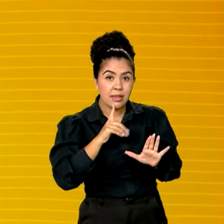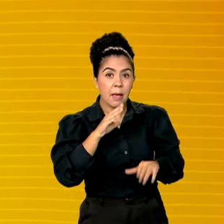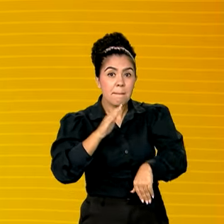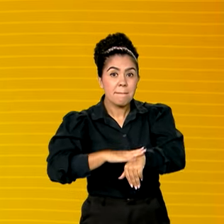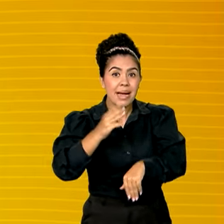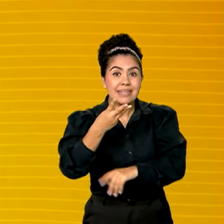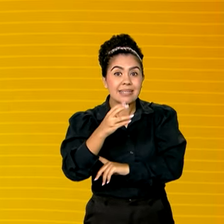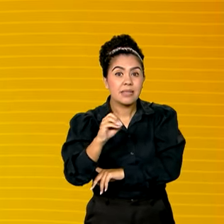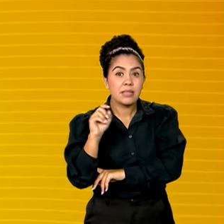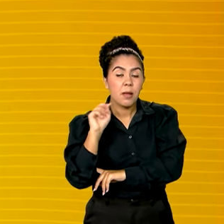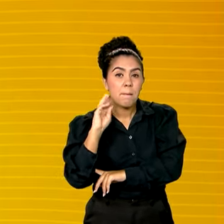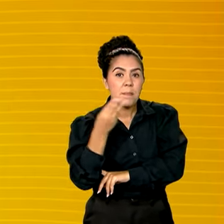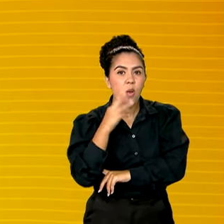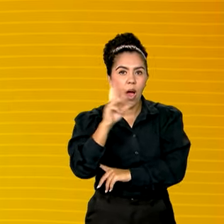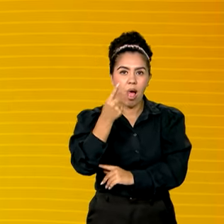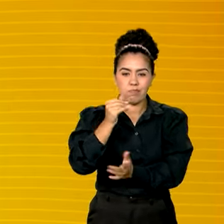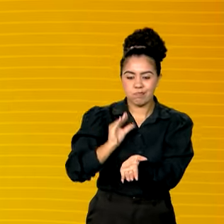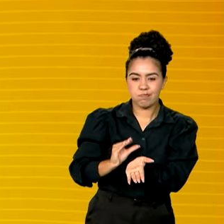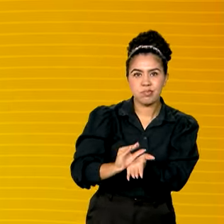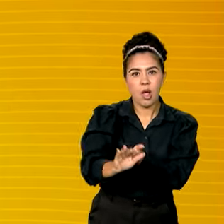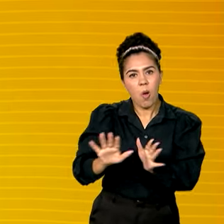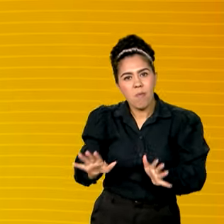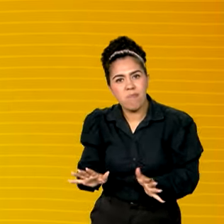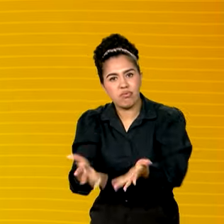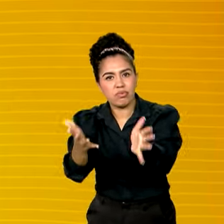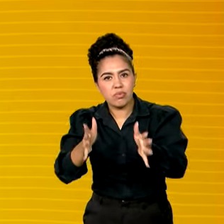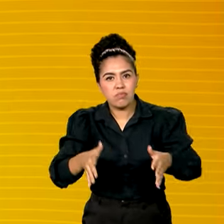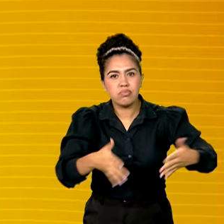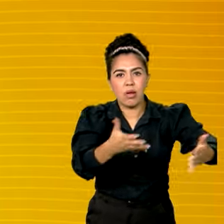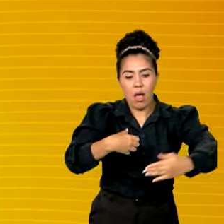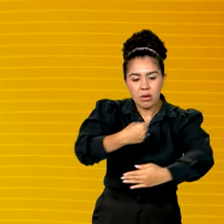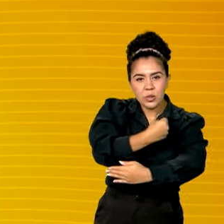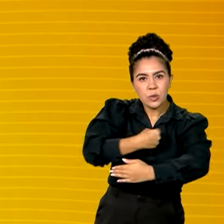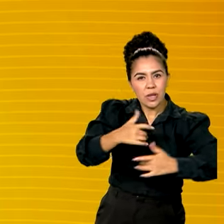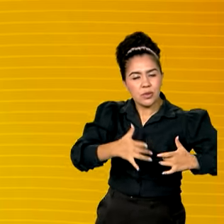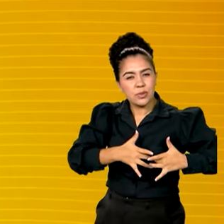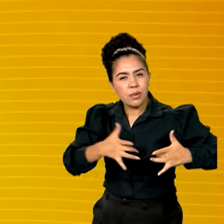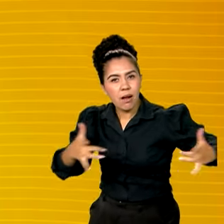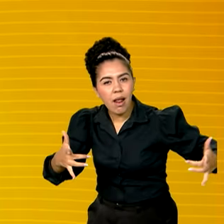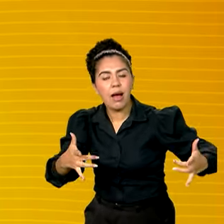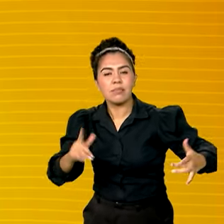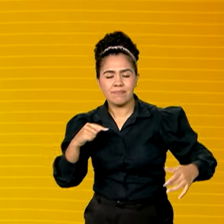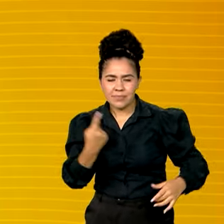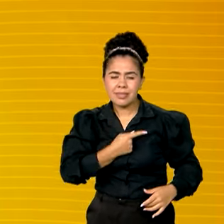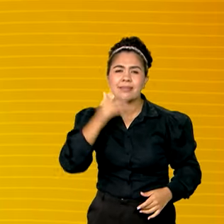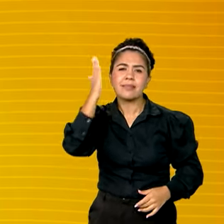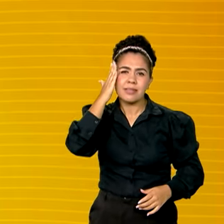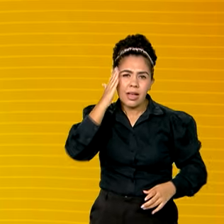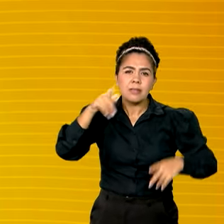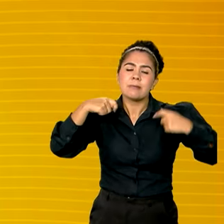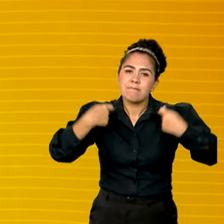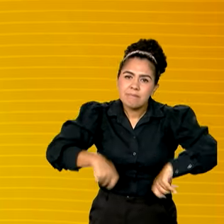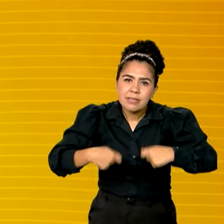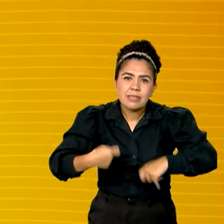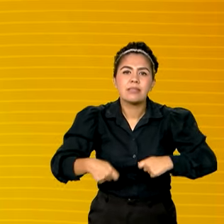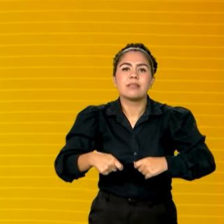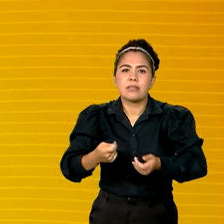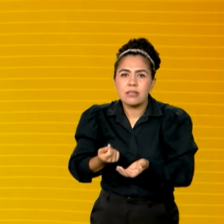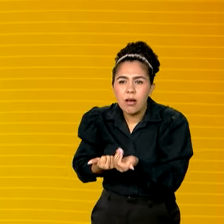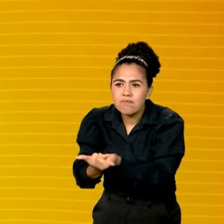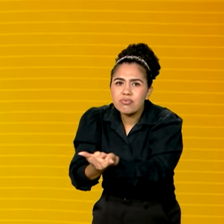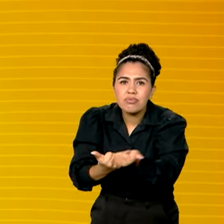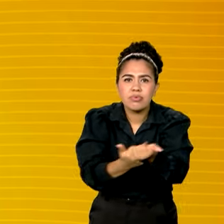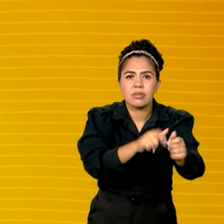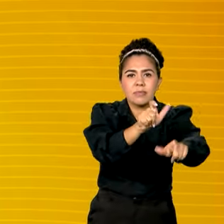que estamos liberando para fortalecer as cozinhas solidárias. Sabemos que ainda temos que alcançar pessoas e ainda não